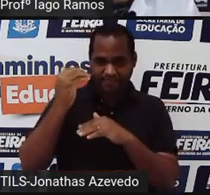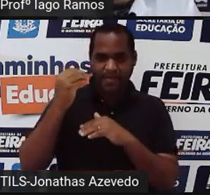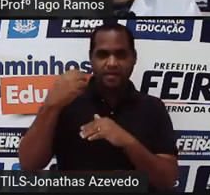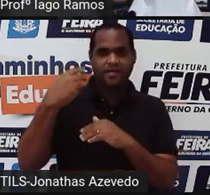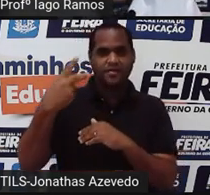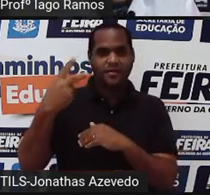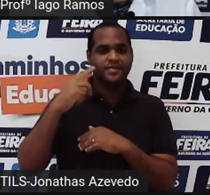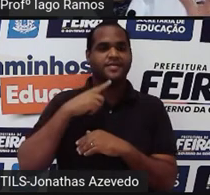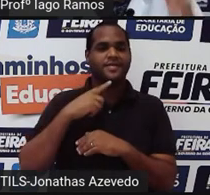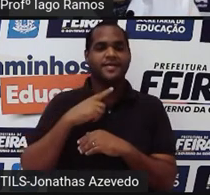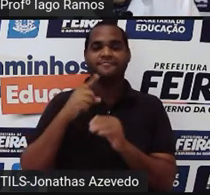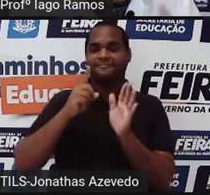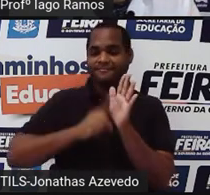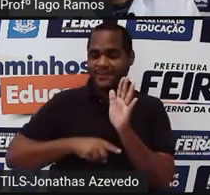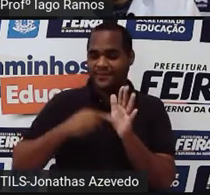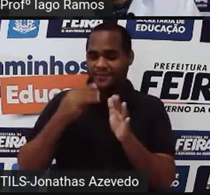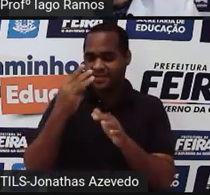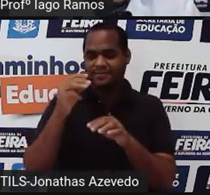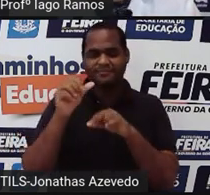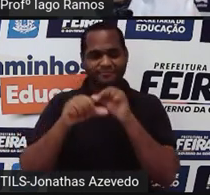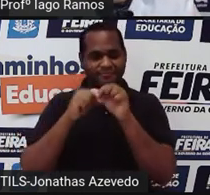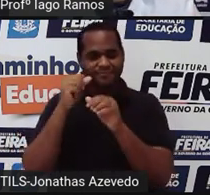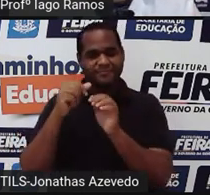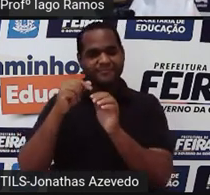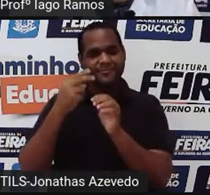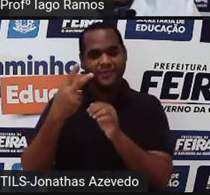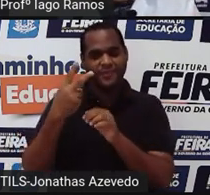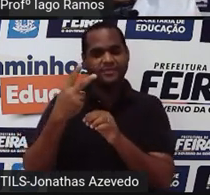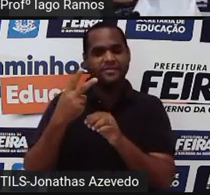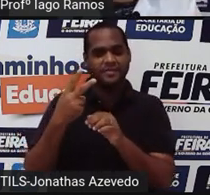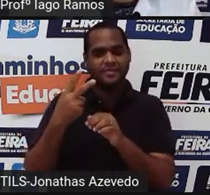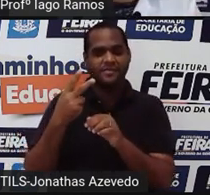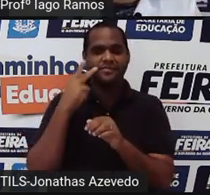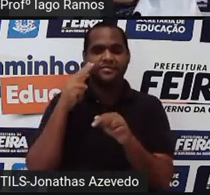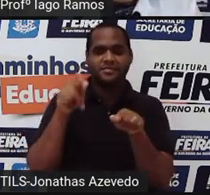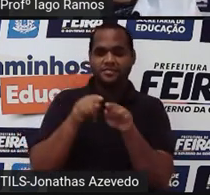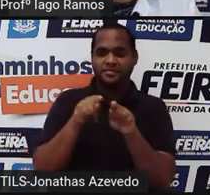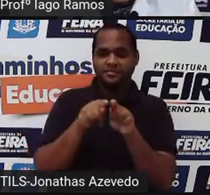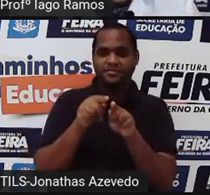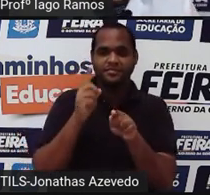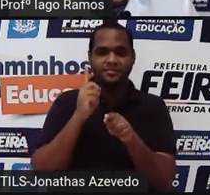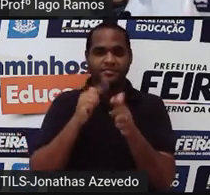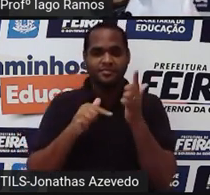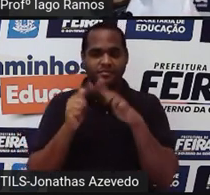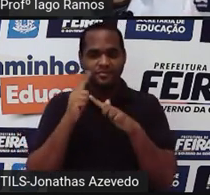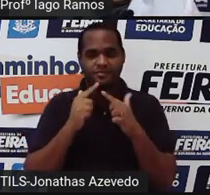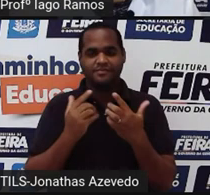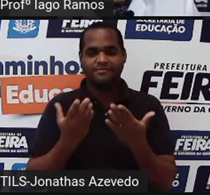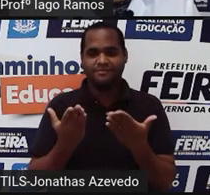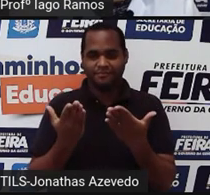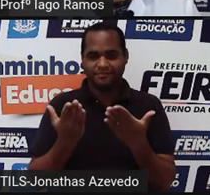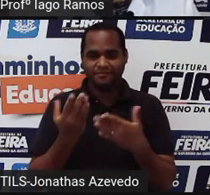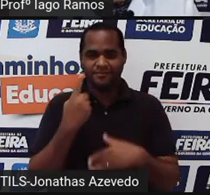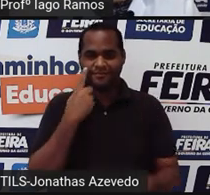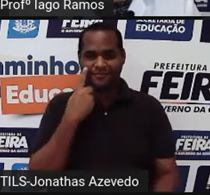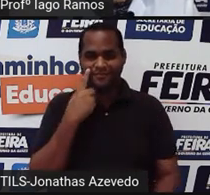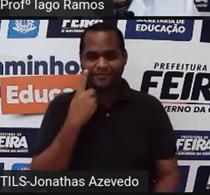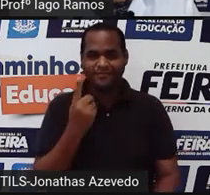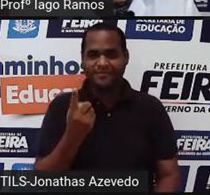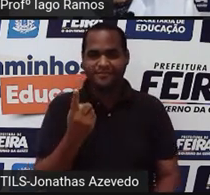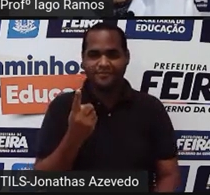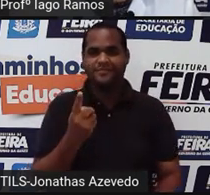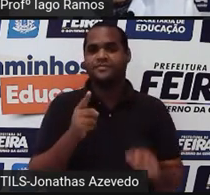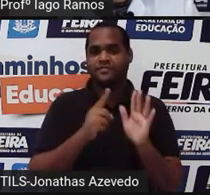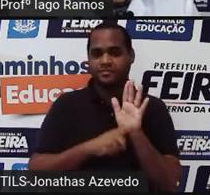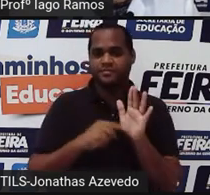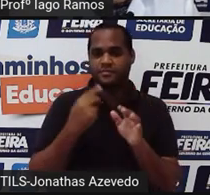Ou seja, menos 3 elevado a 2. E depois pega o número de baixo e eleva a 2. Como eu estou escrevendo ali, menos 3